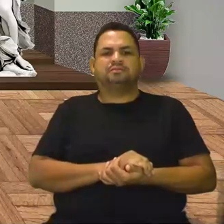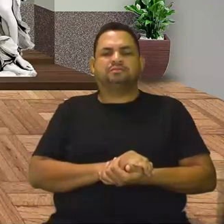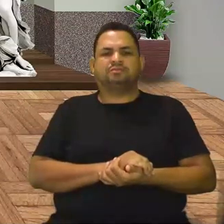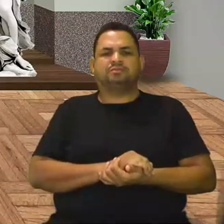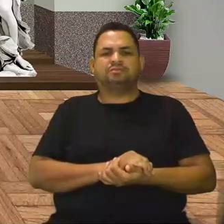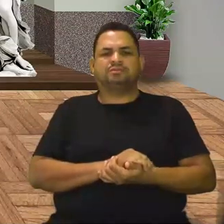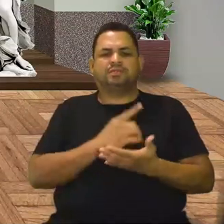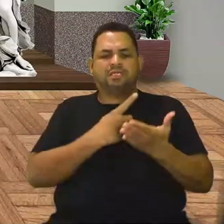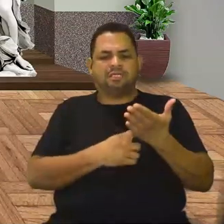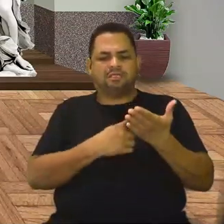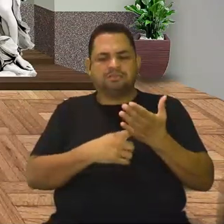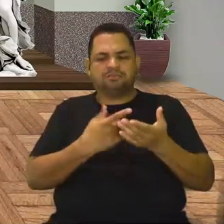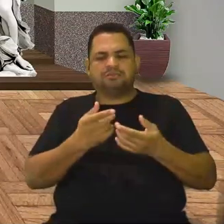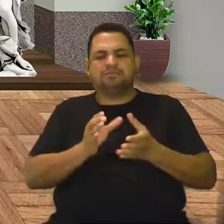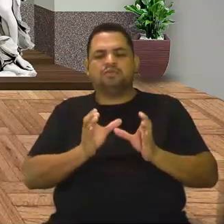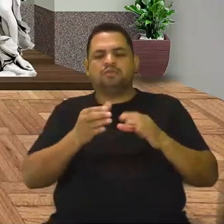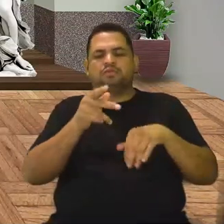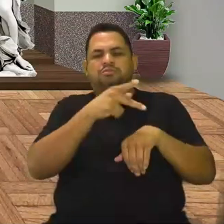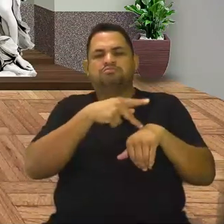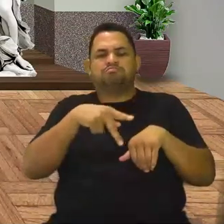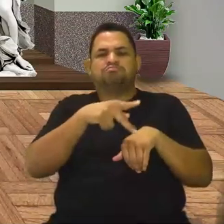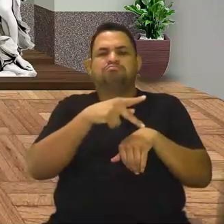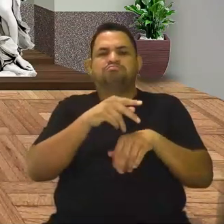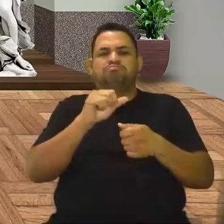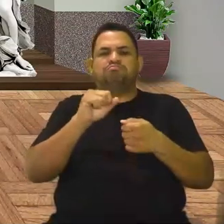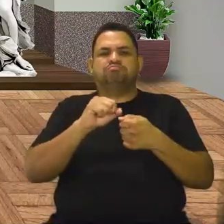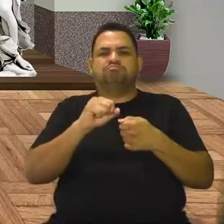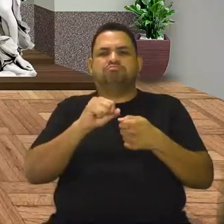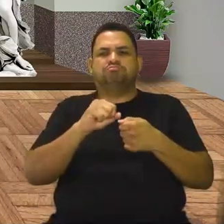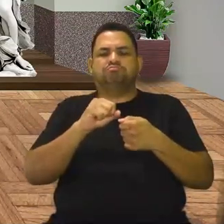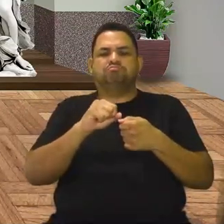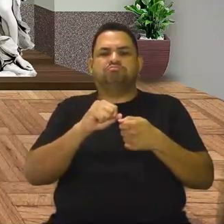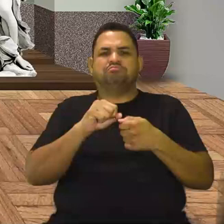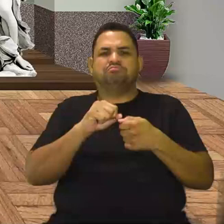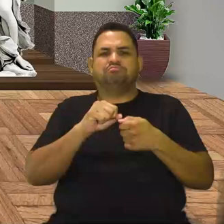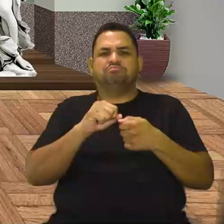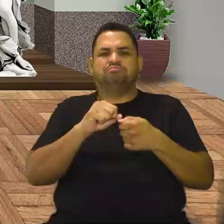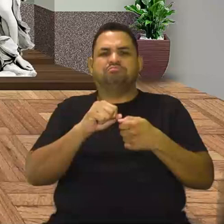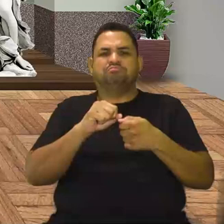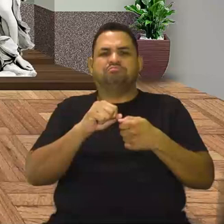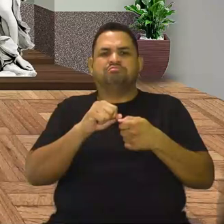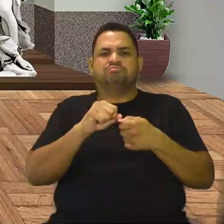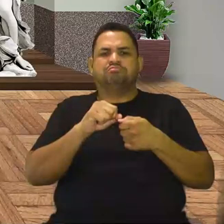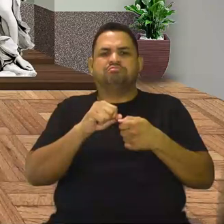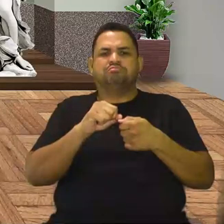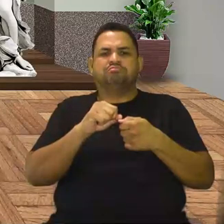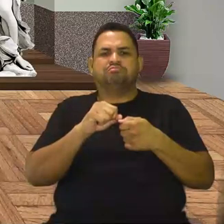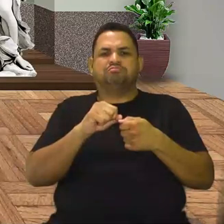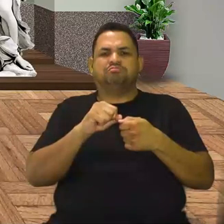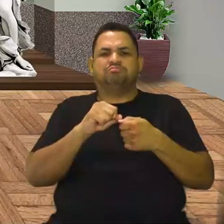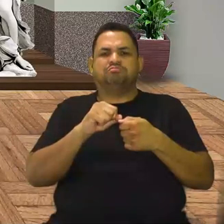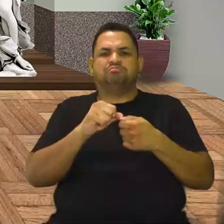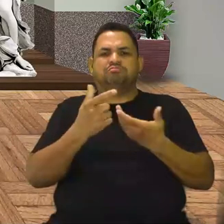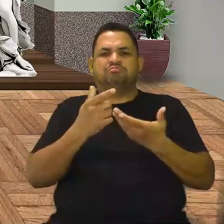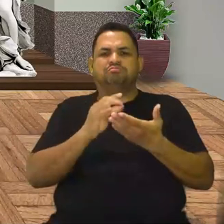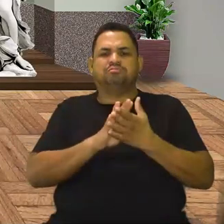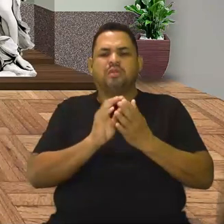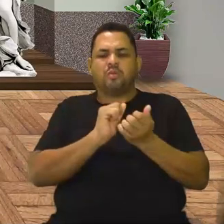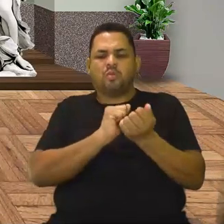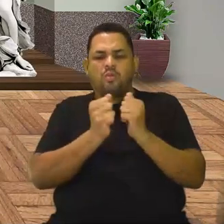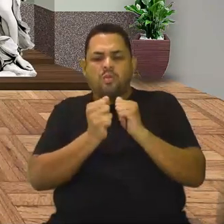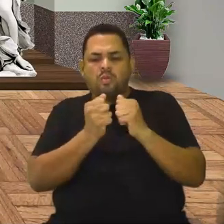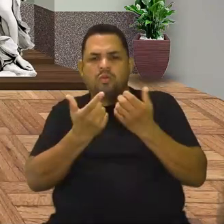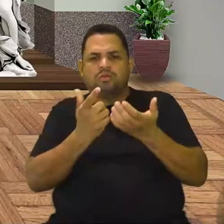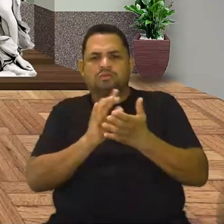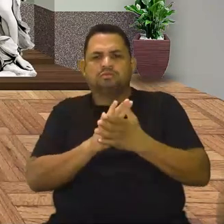os tratados internacionais, ela iria fazer um determinado controle